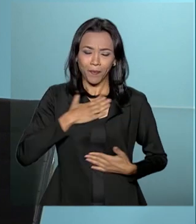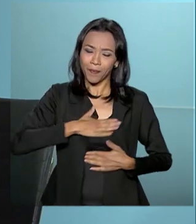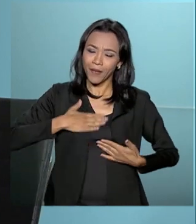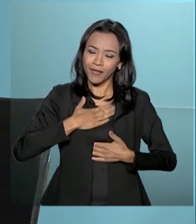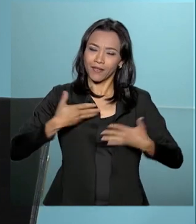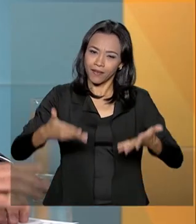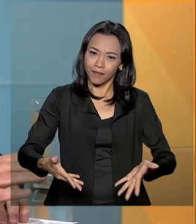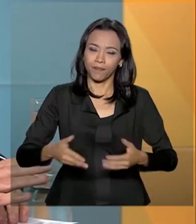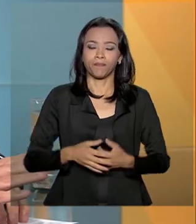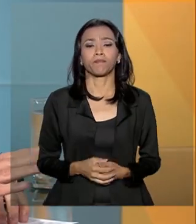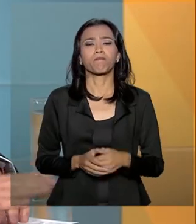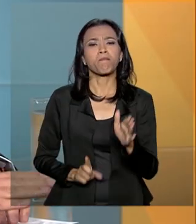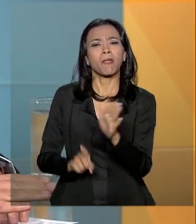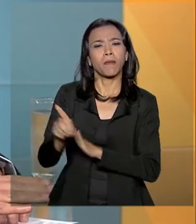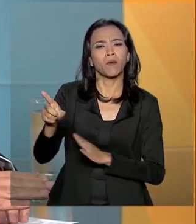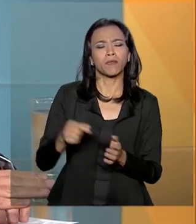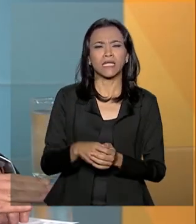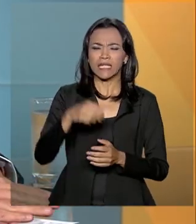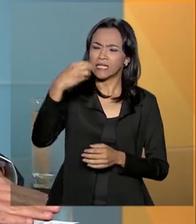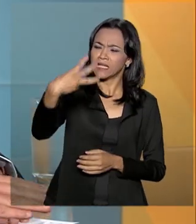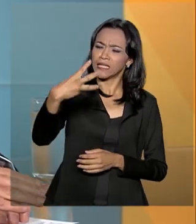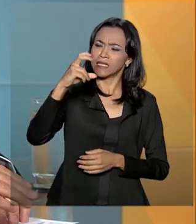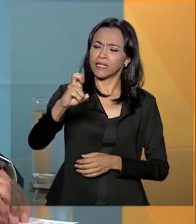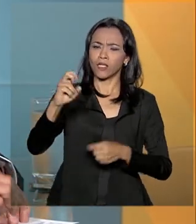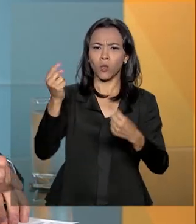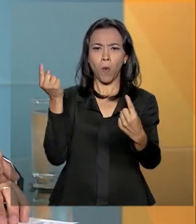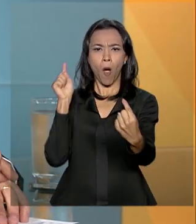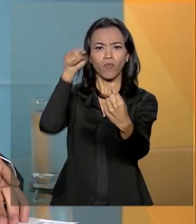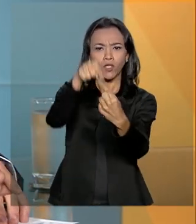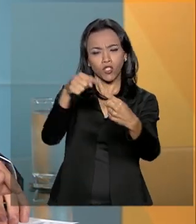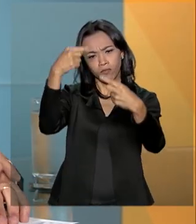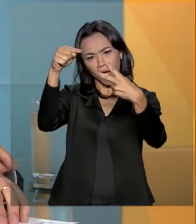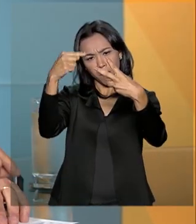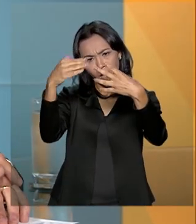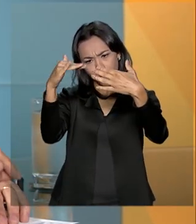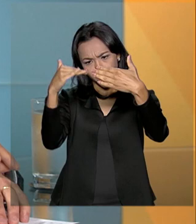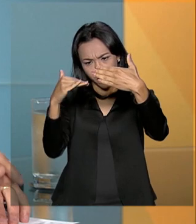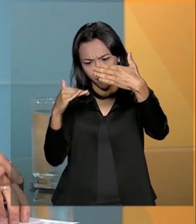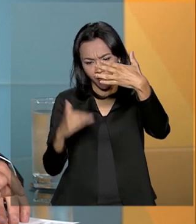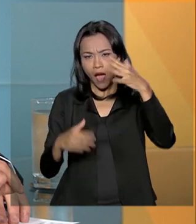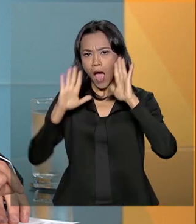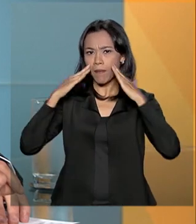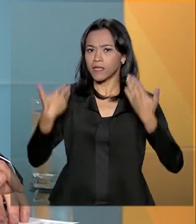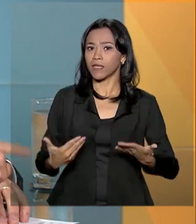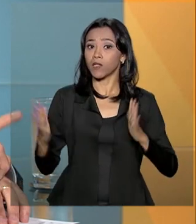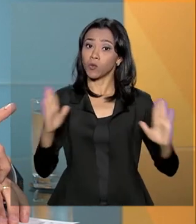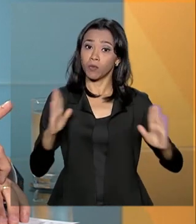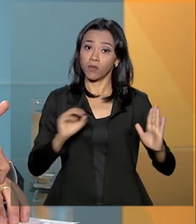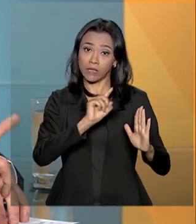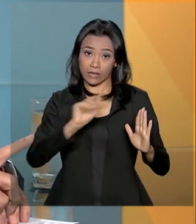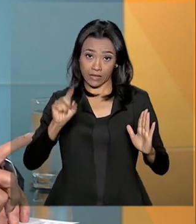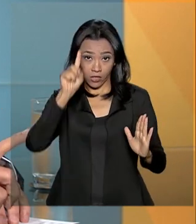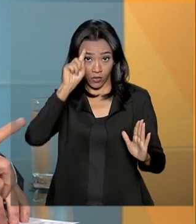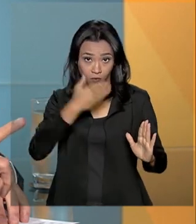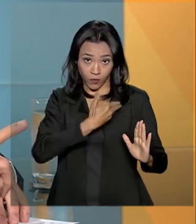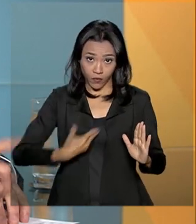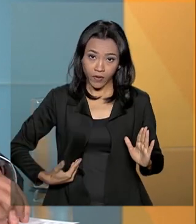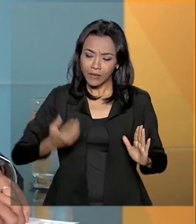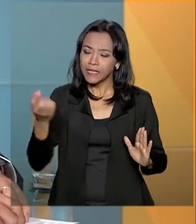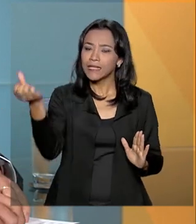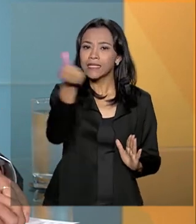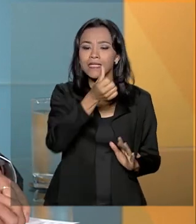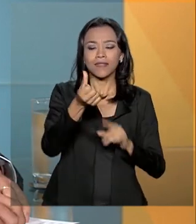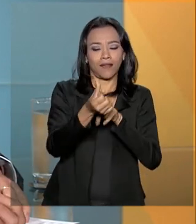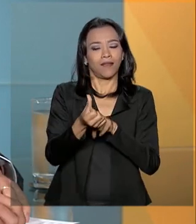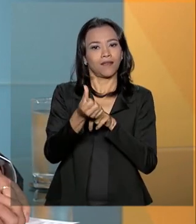hoje. Ministro, das 35 metas inicialmente apresentadas na agenda dos 100 dias de governo, 6 estão